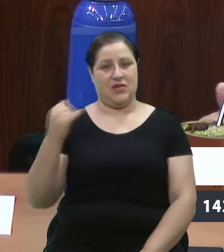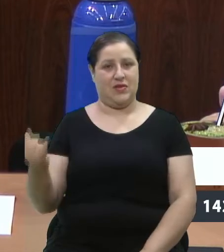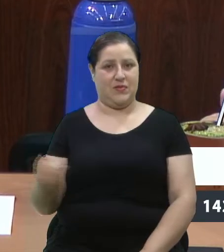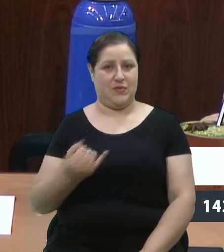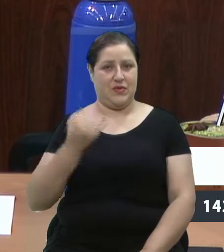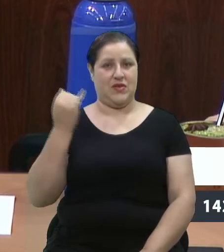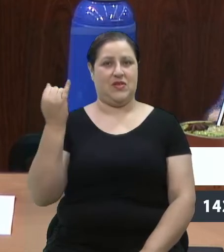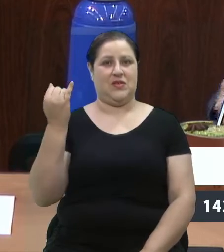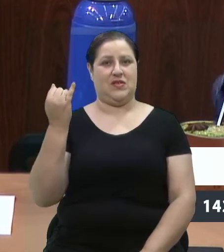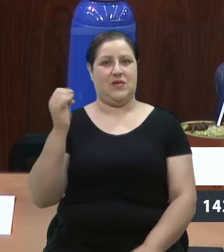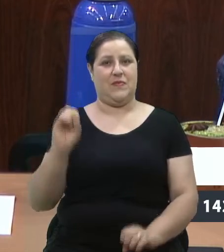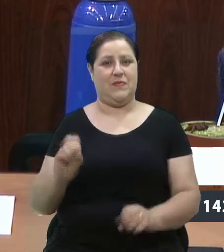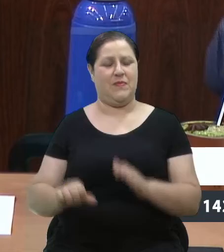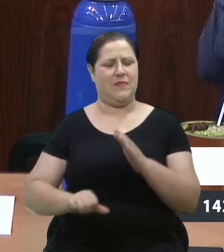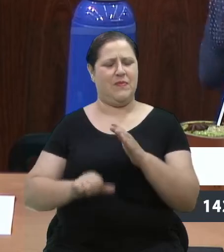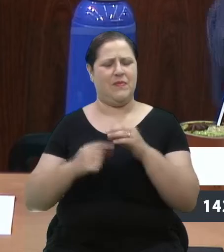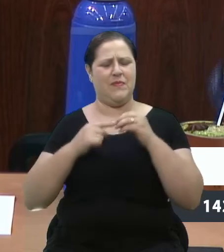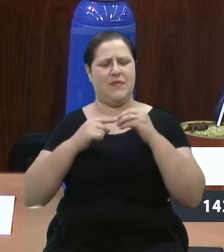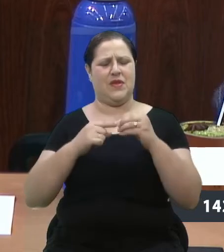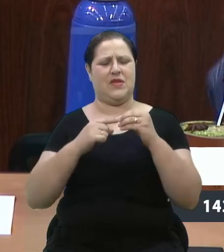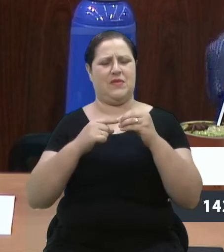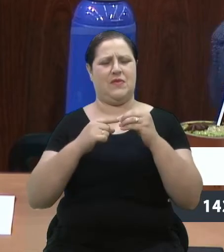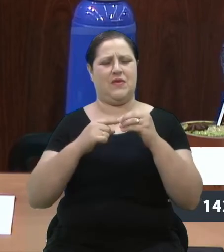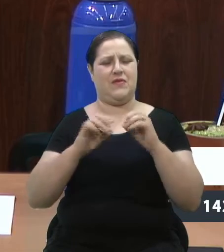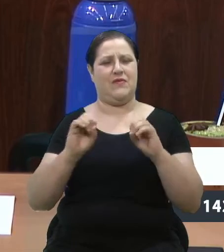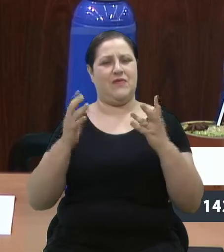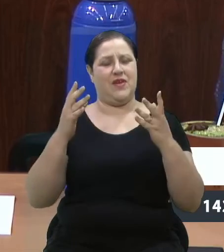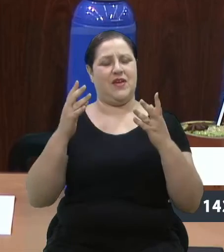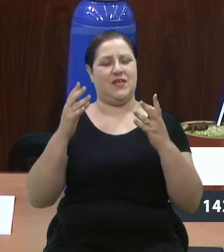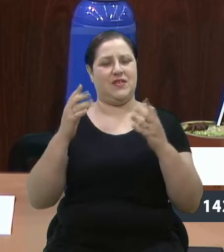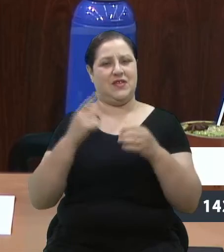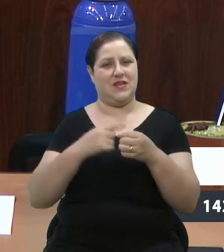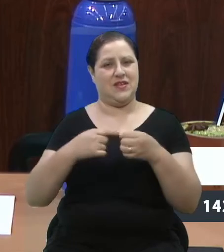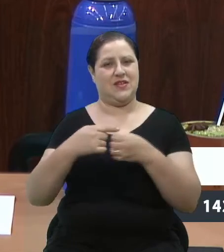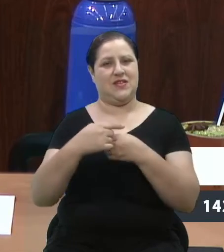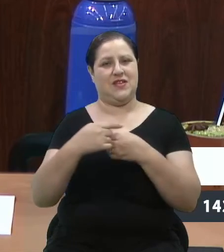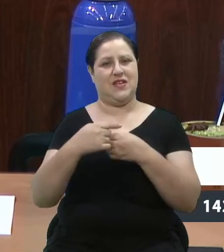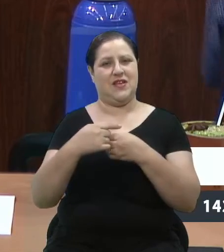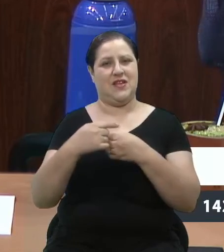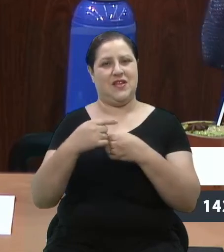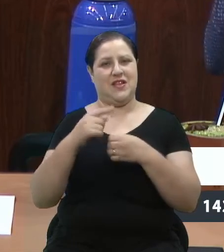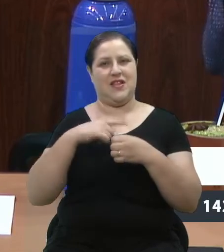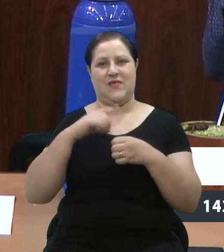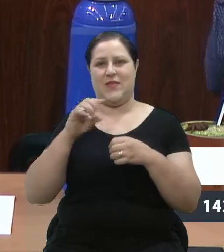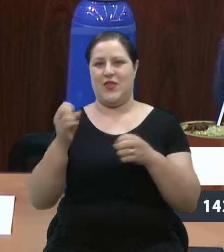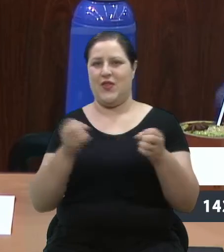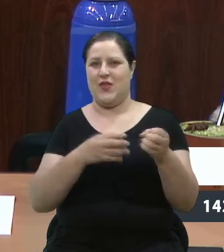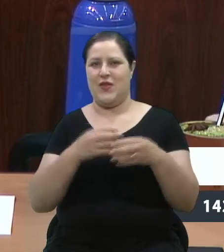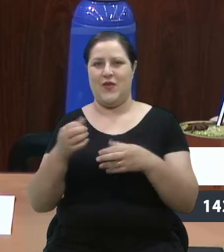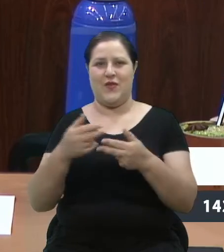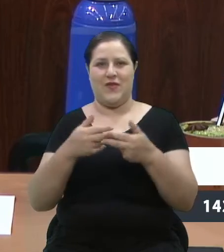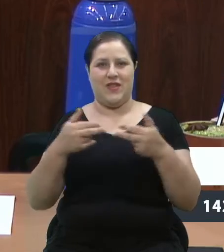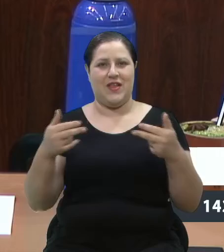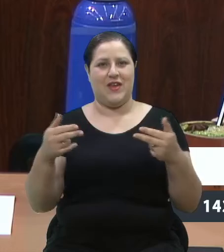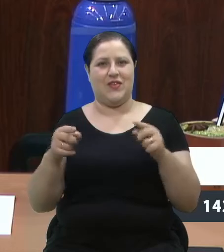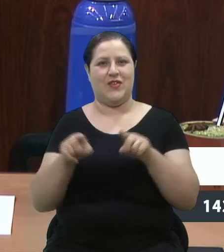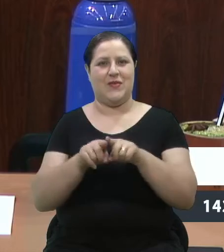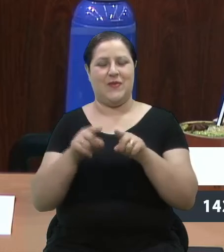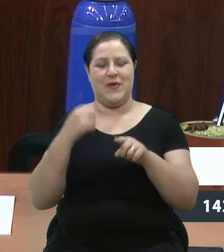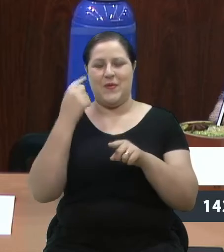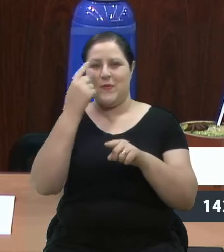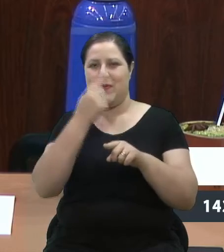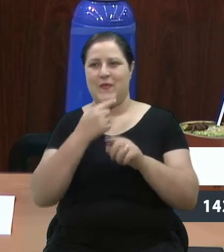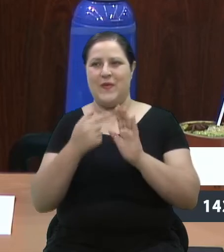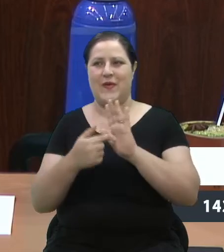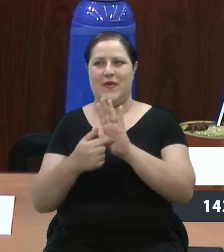festa da cidade, ela possa estar se reinventando e mostrando a cara que nós temos. O seu projeto é muito importante